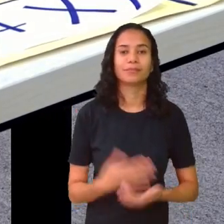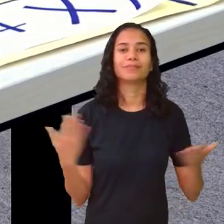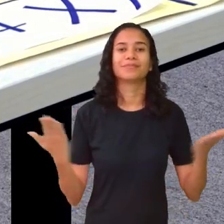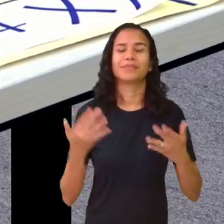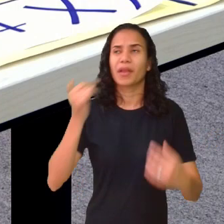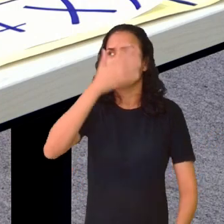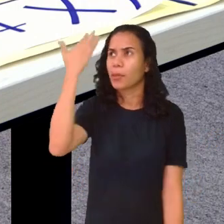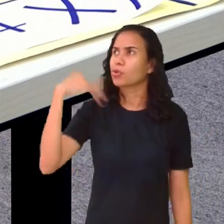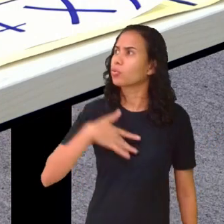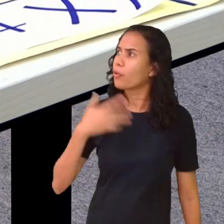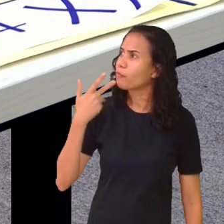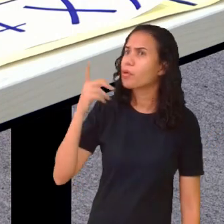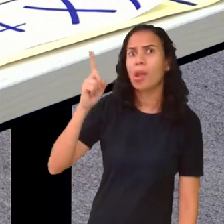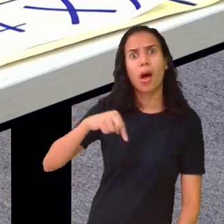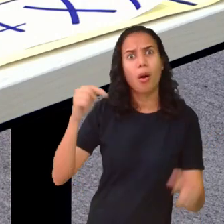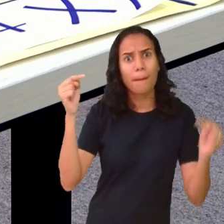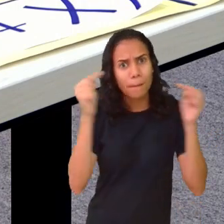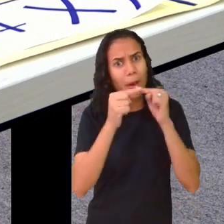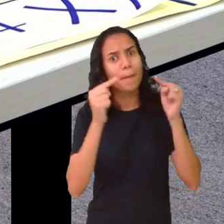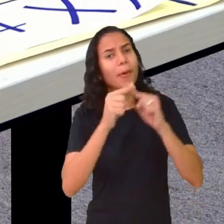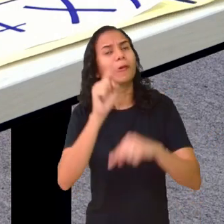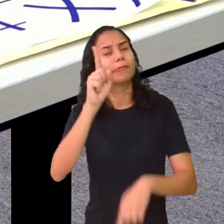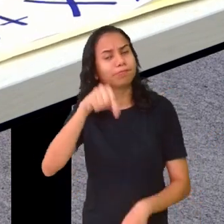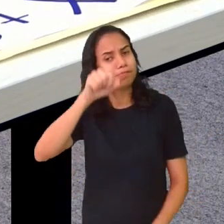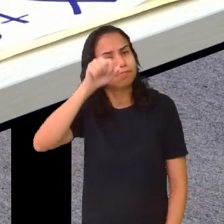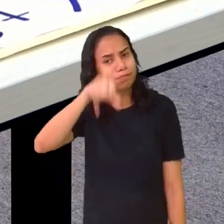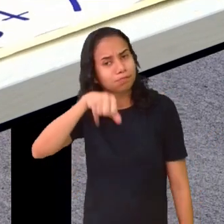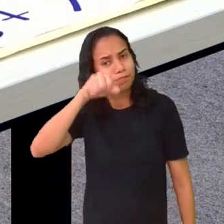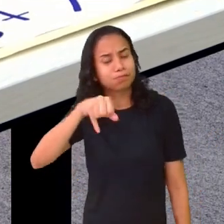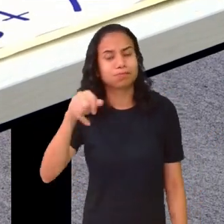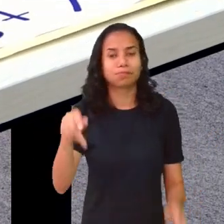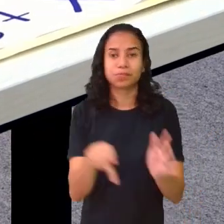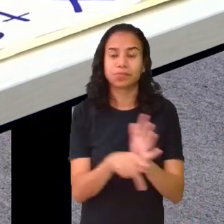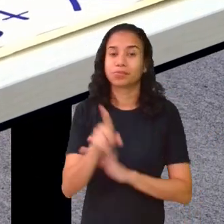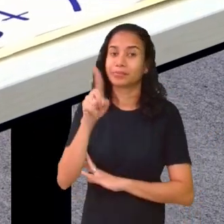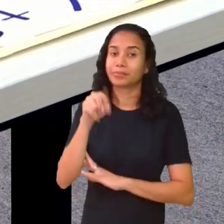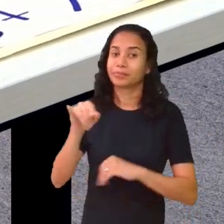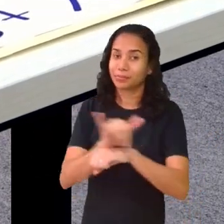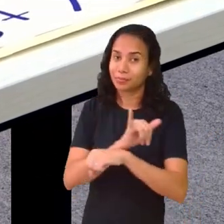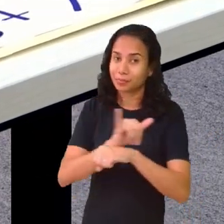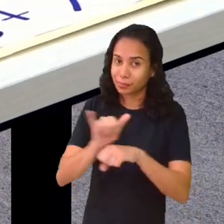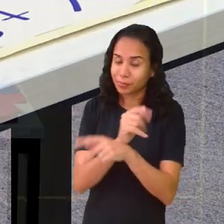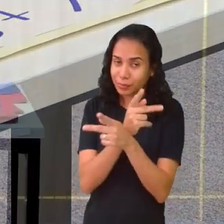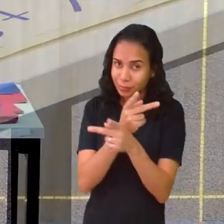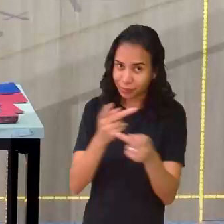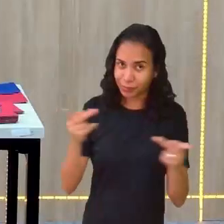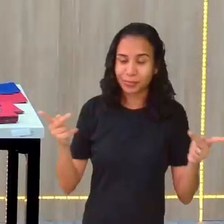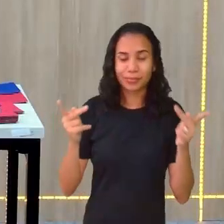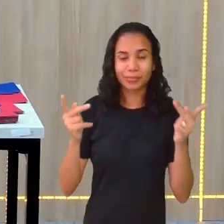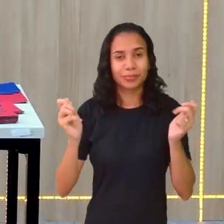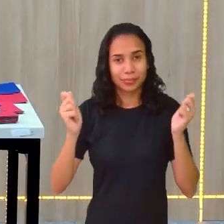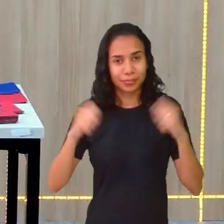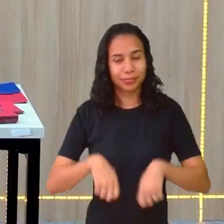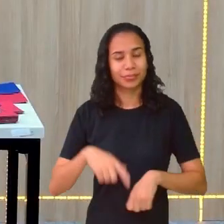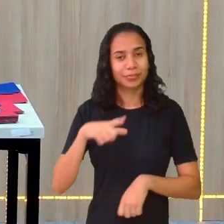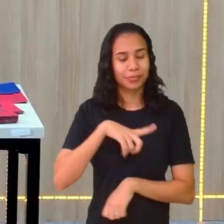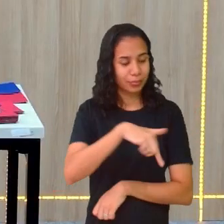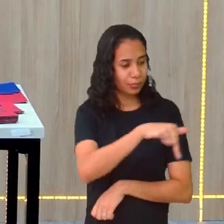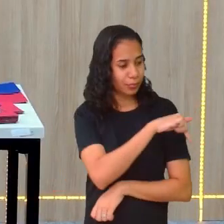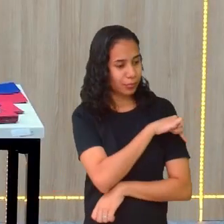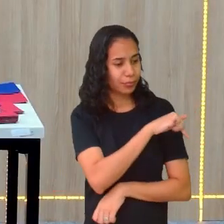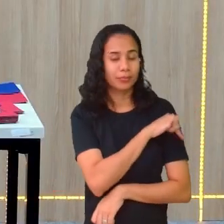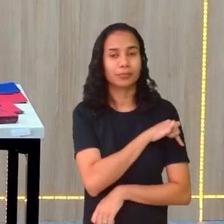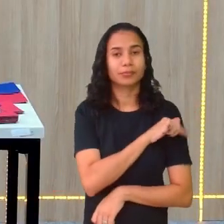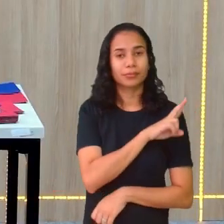o pessoal está dizendo, eita, dá certo! Dá, pessoal. Dá certo e isso é uma ferramenta que vocês, que estão no sétimo